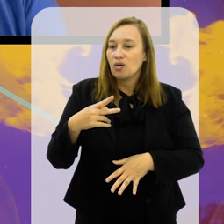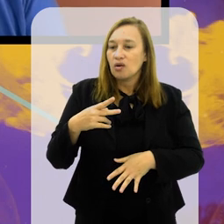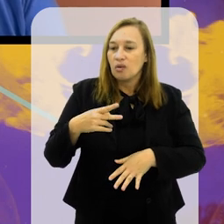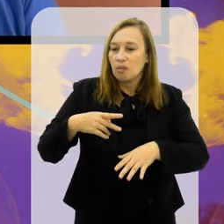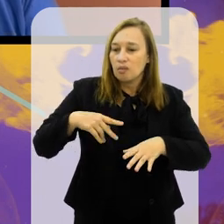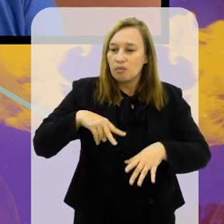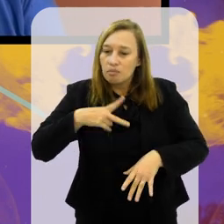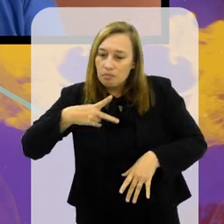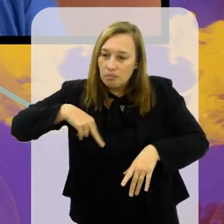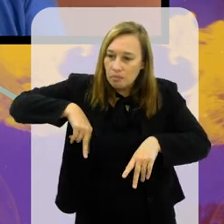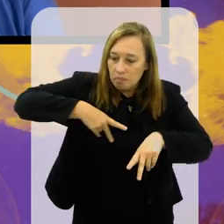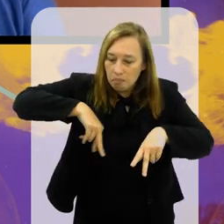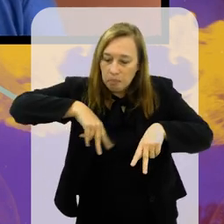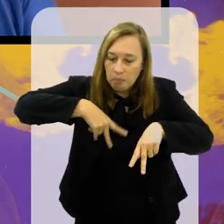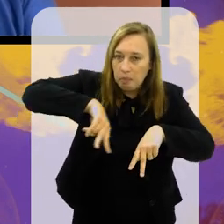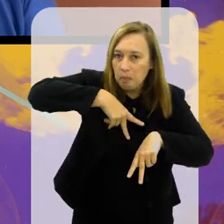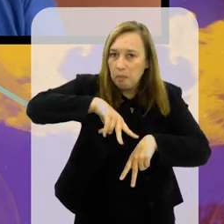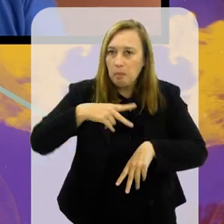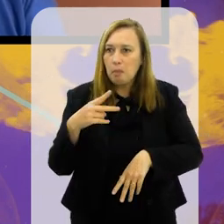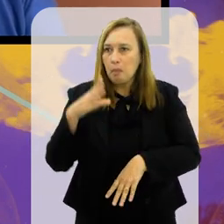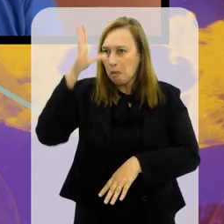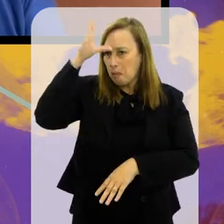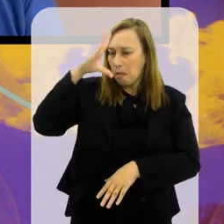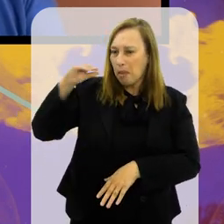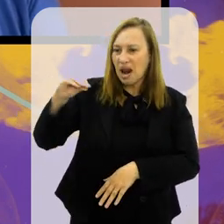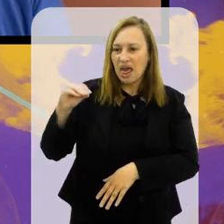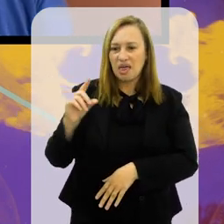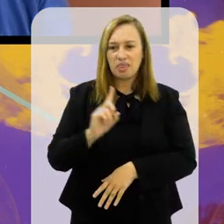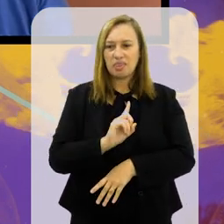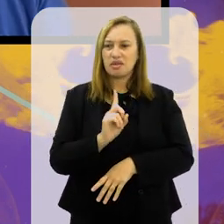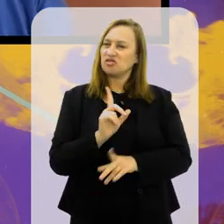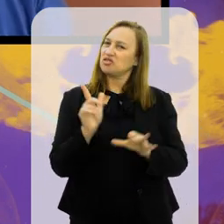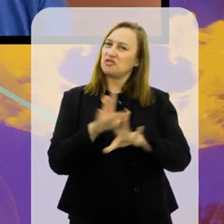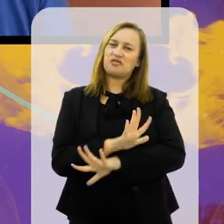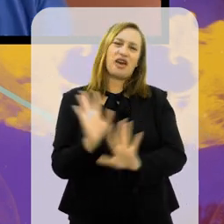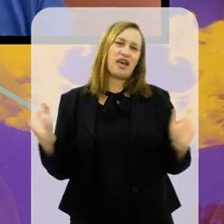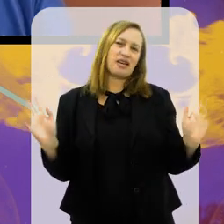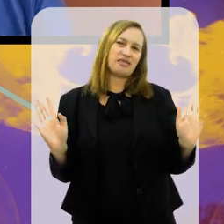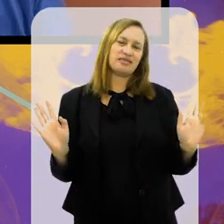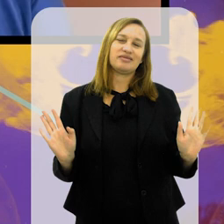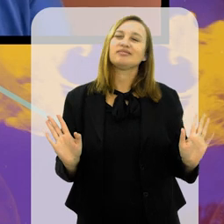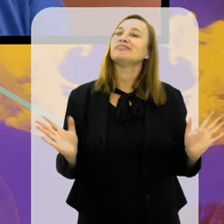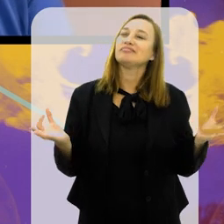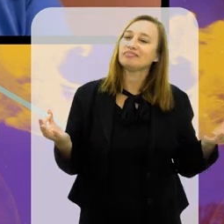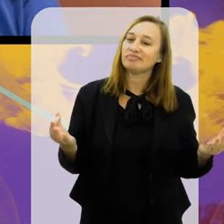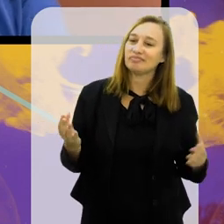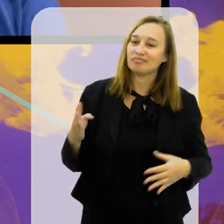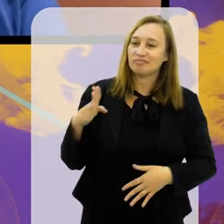que ele foi o maior artilheiro do Santos. Aí alguém fala assim, não, mas o Pelé não, Pelé não conta.